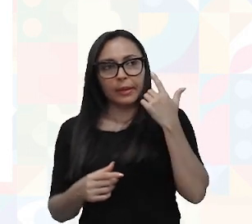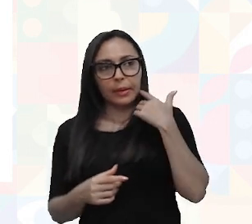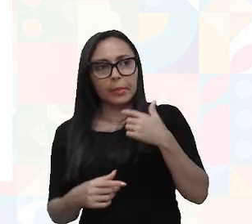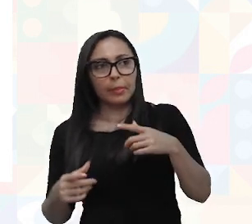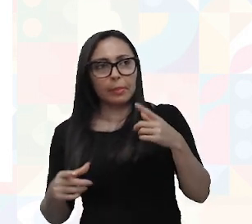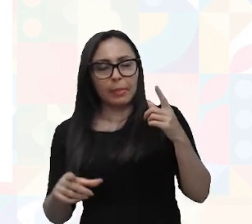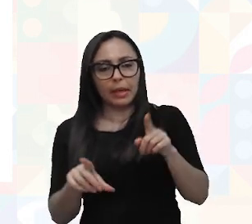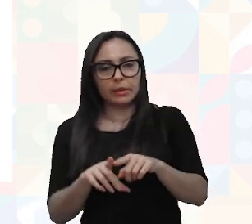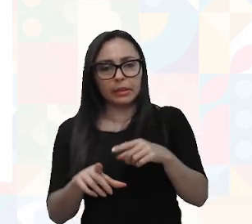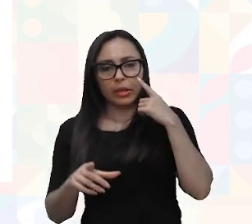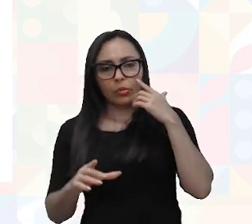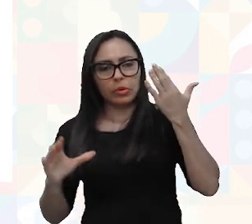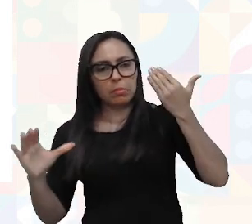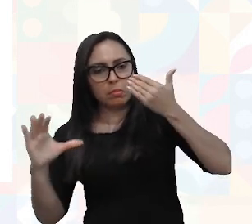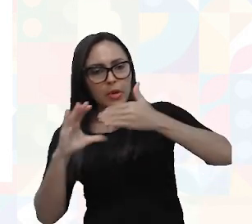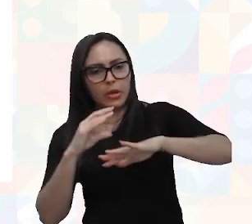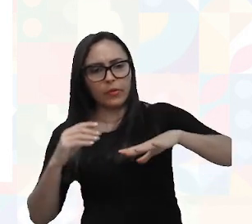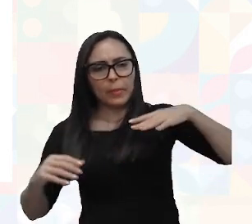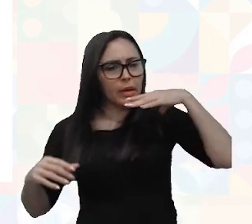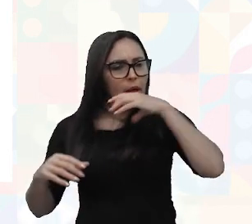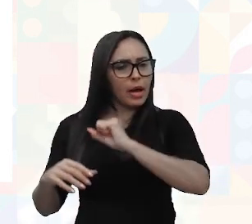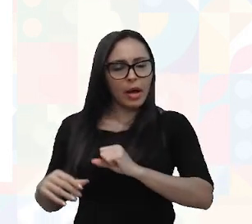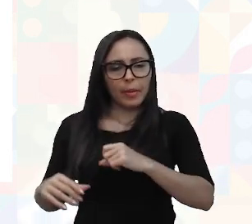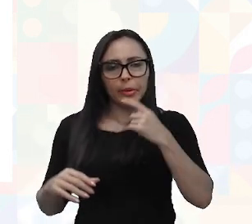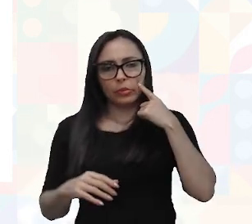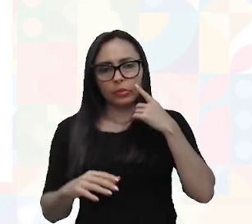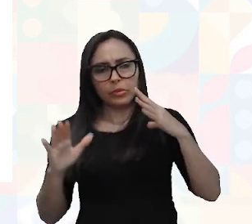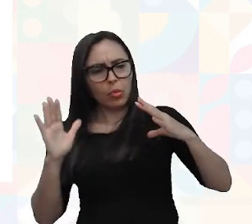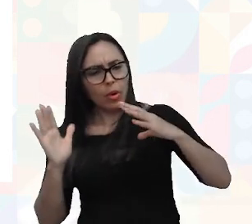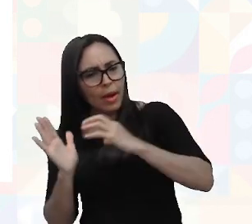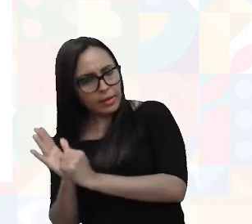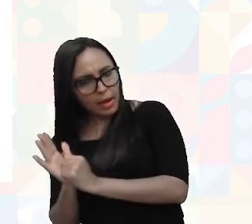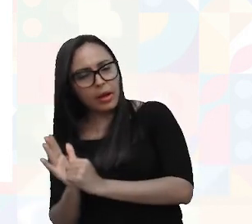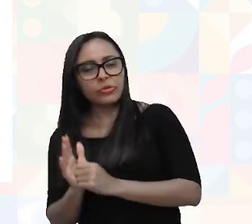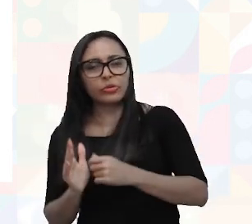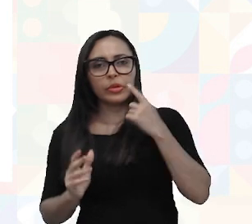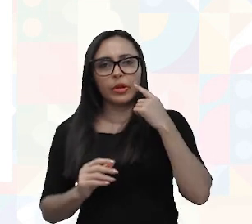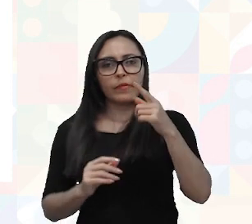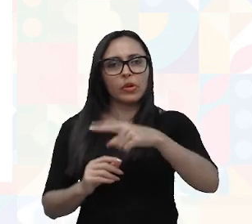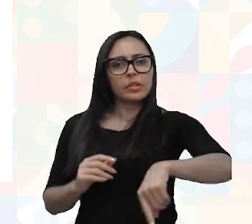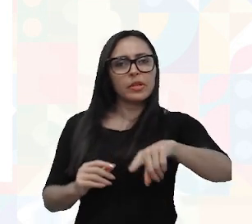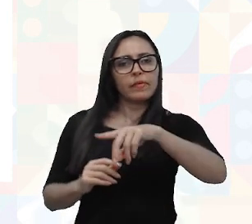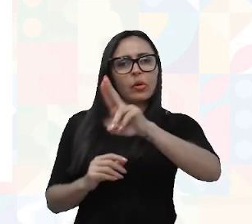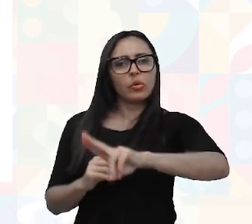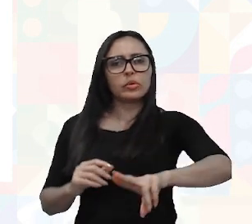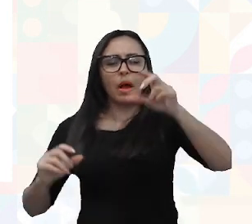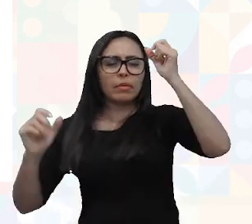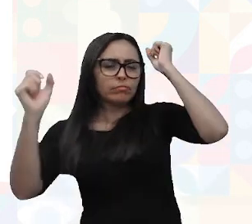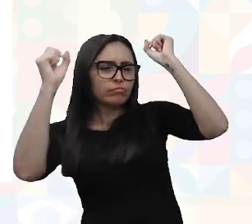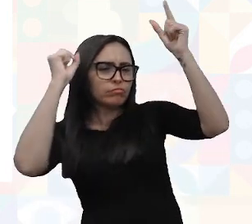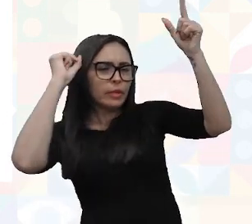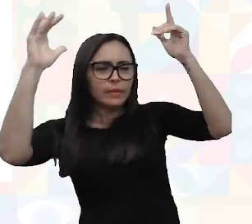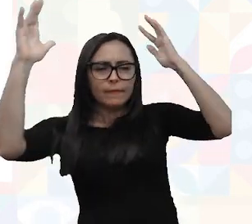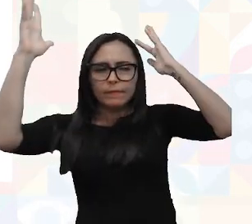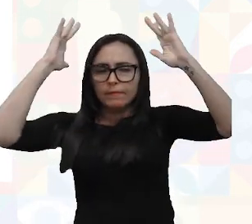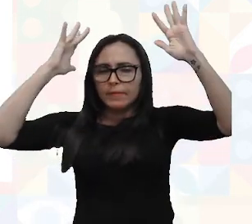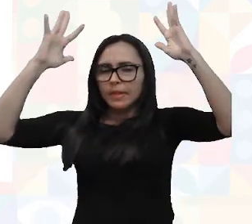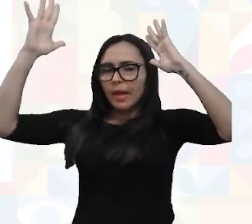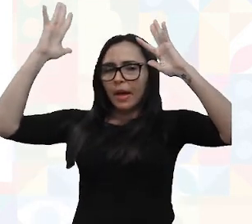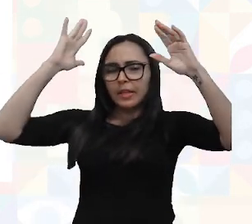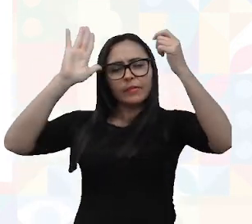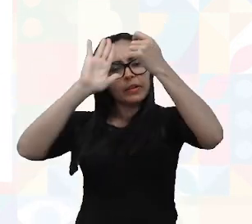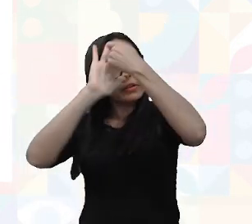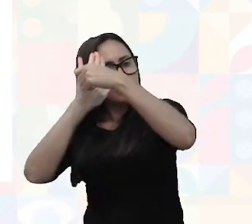e-mail, aí, de Gmail, que já fica mais rápido no seu cadastro, e aí, você vai, aí, ó, usar a sua criatividade, e escrever o seu